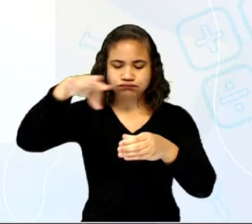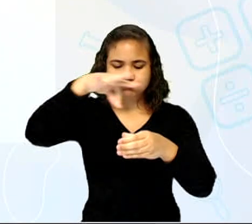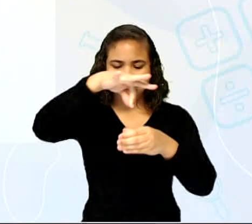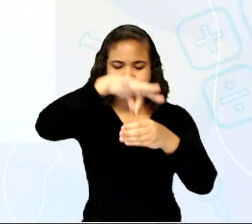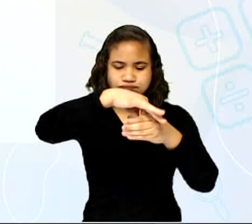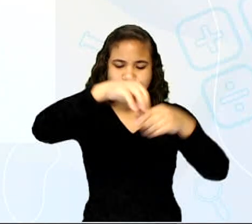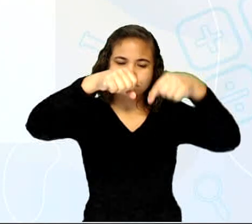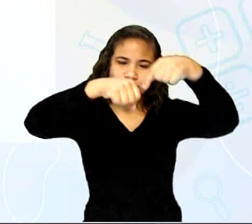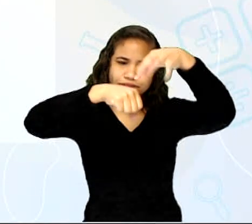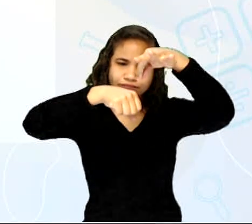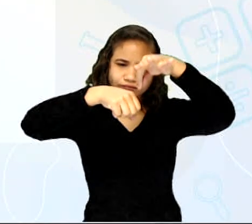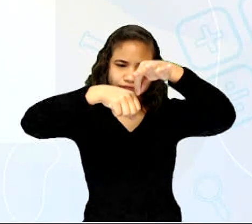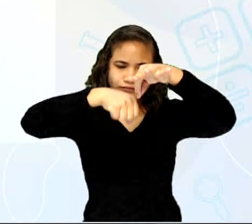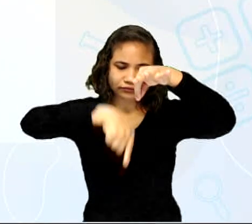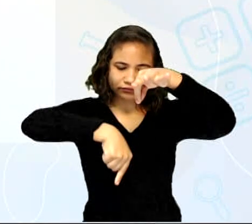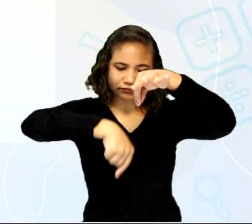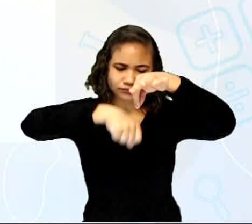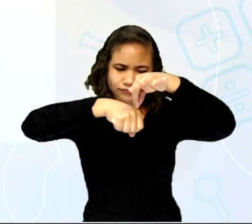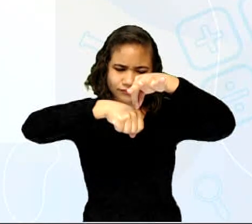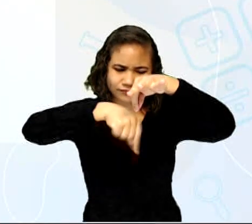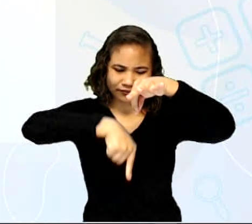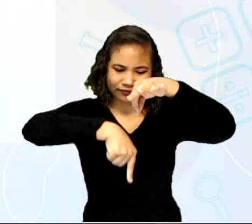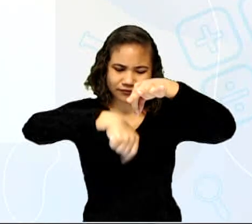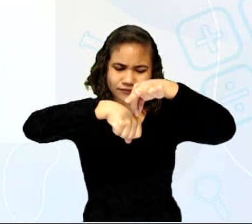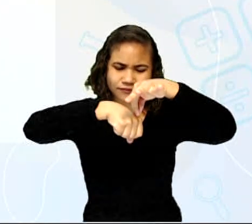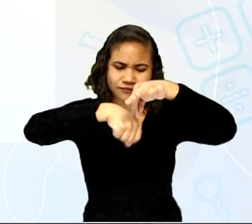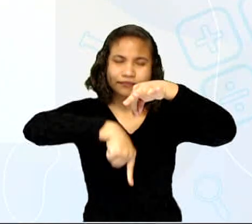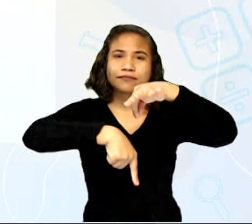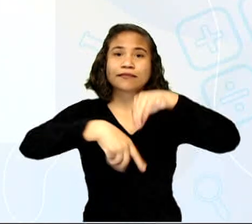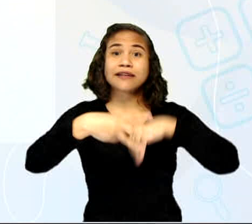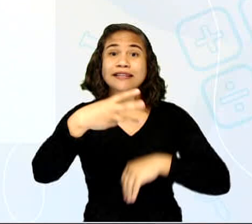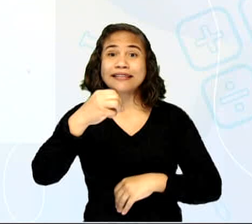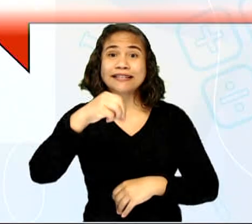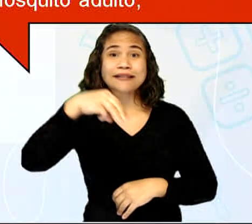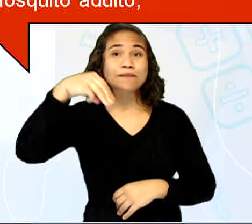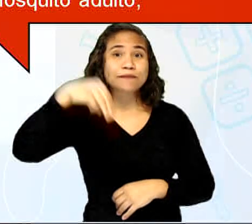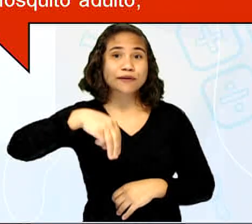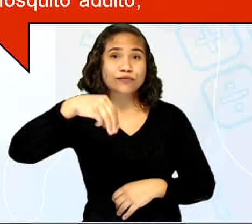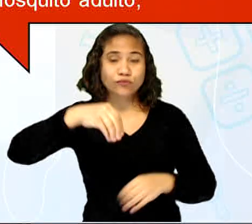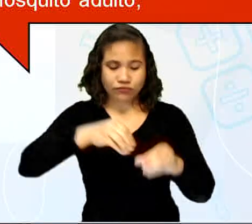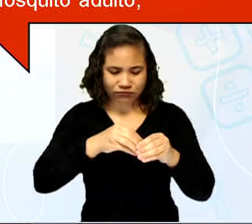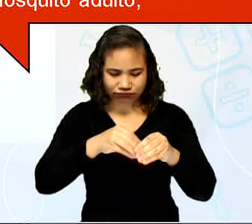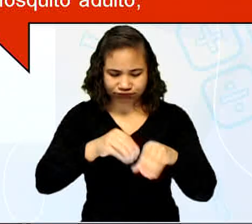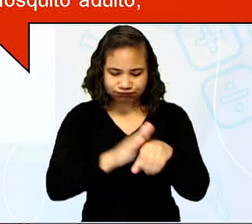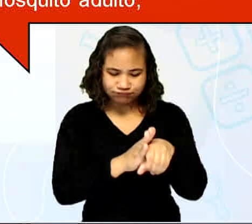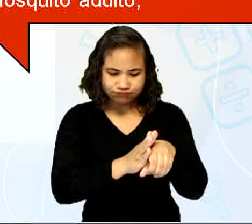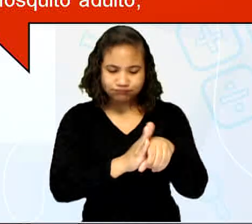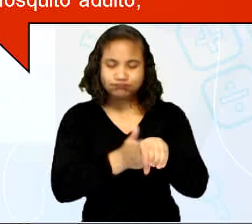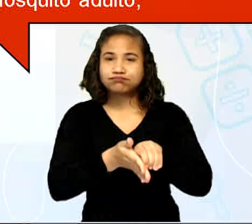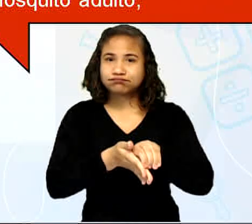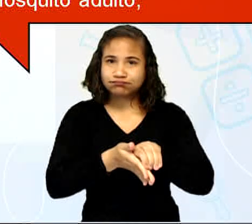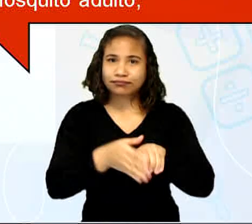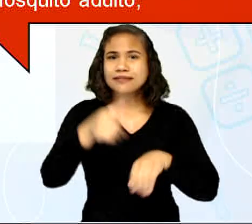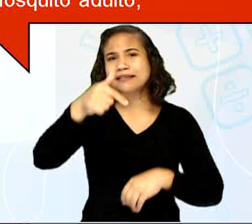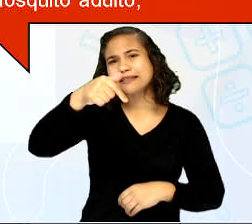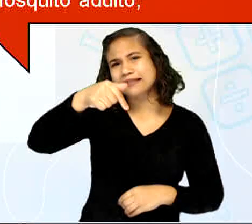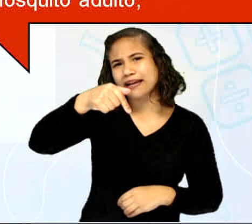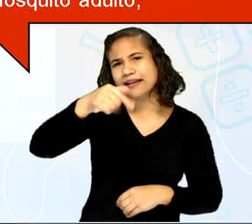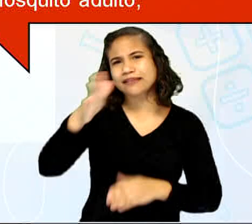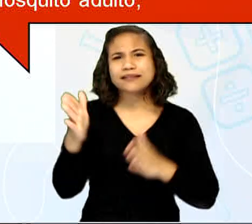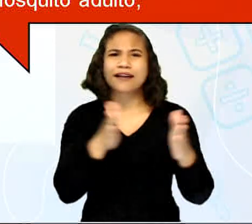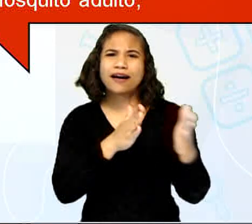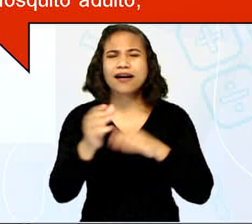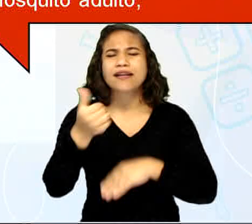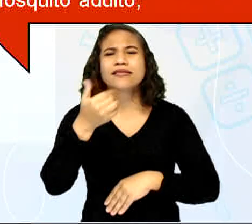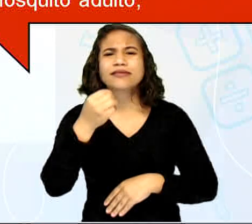aegypti demoram 30 minutos para eclodirem. E entre 7 a 10